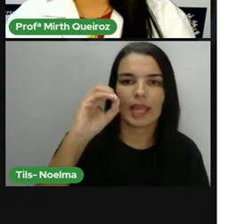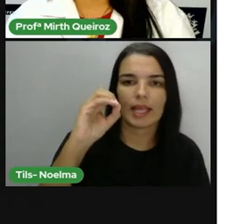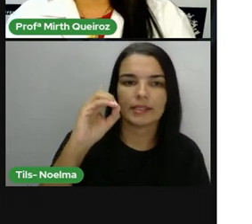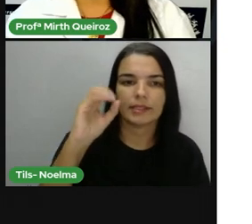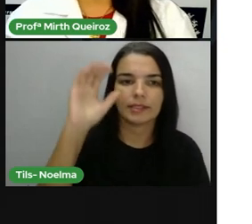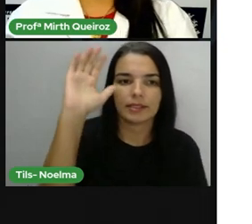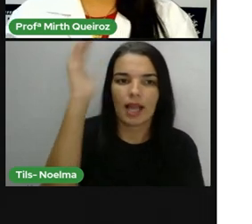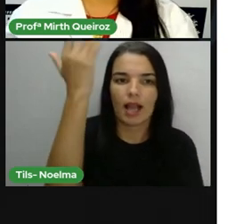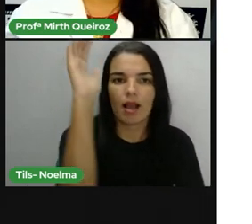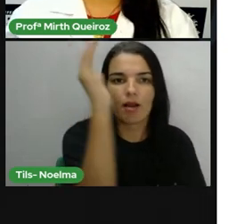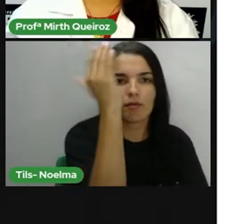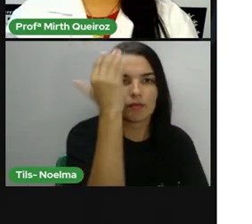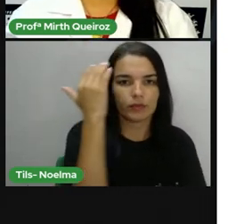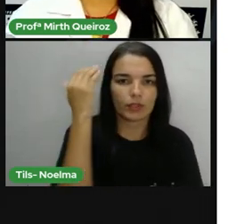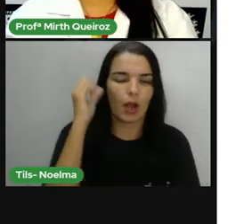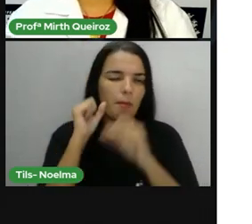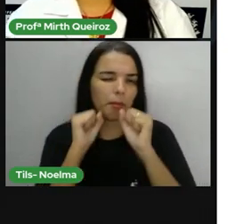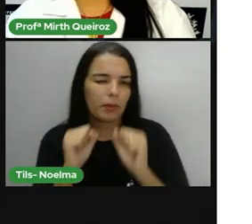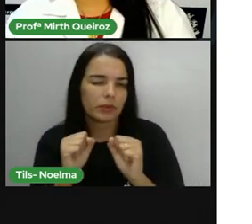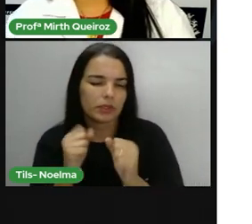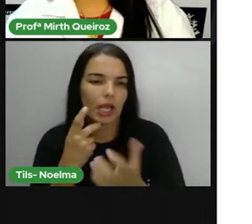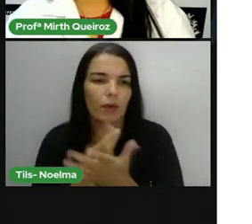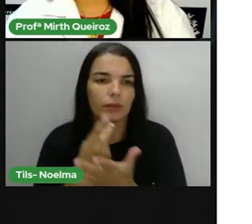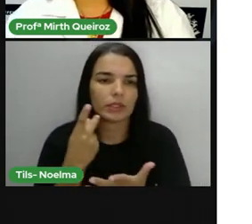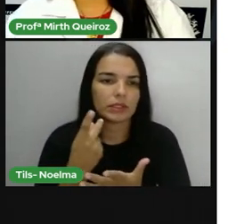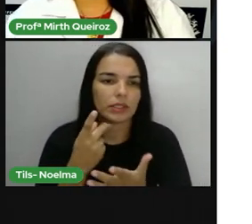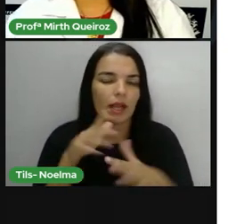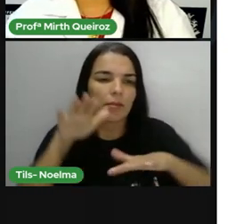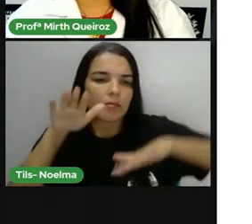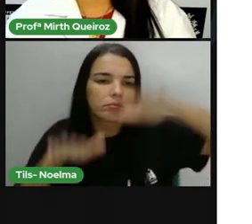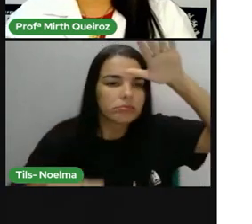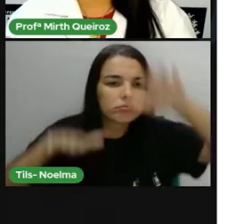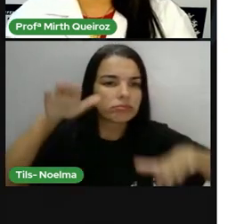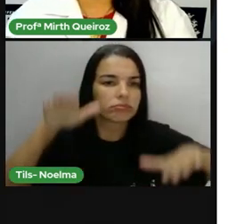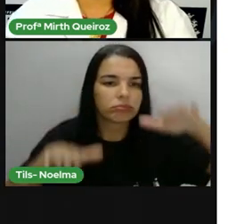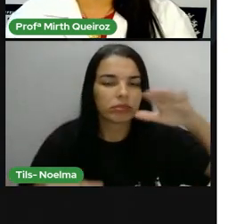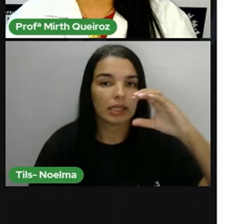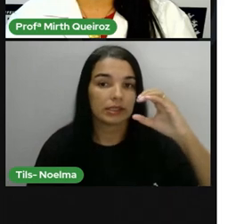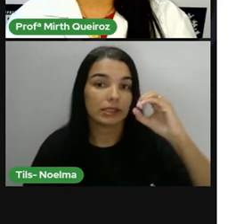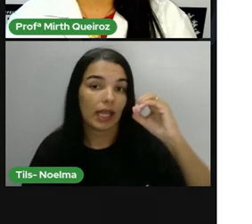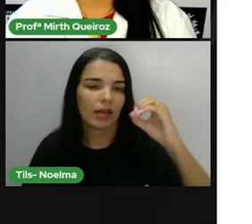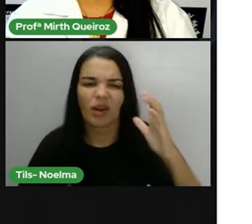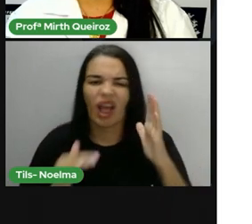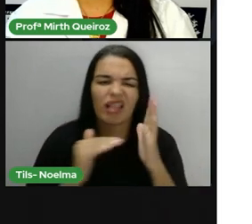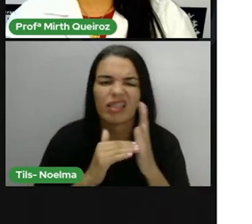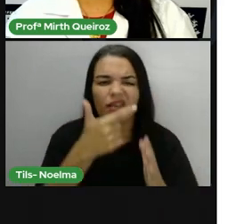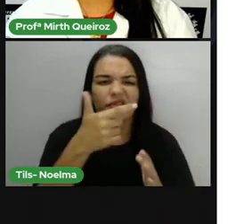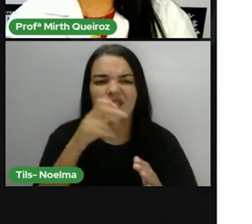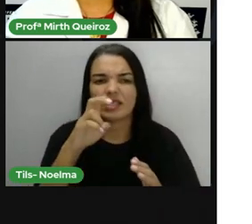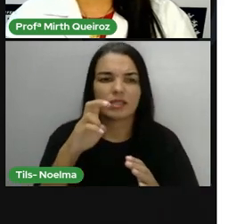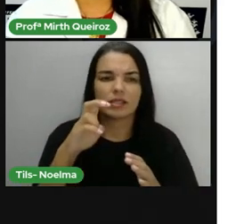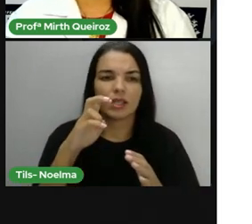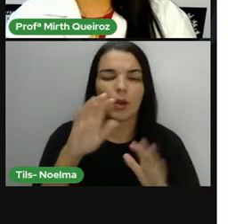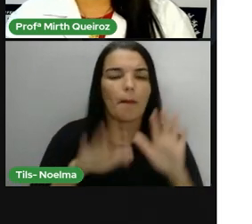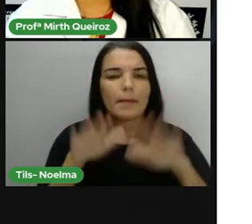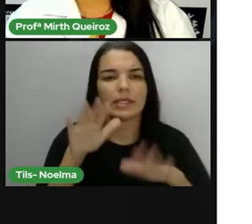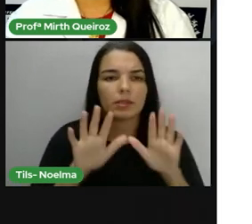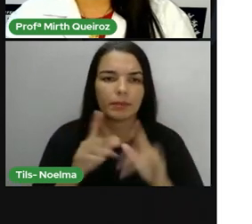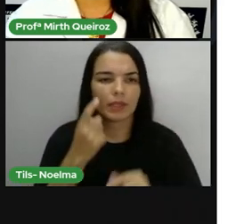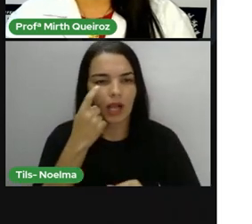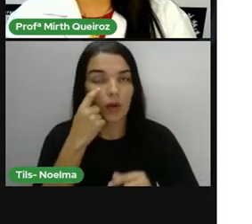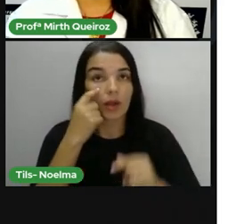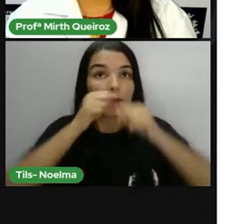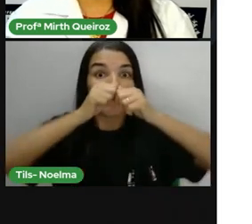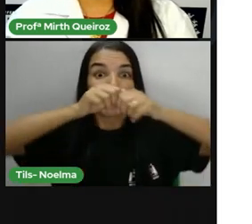variação entre 0 e 25 pés por hectare. Agora, imaginemos uma área